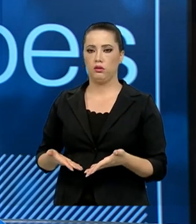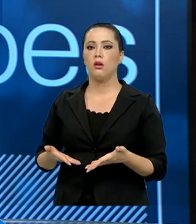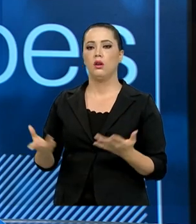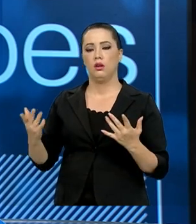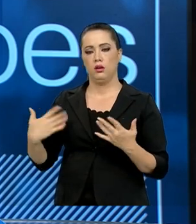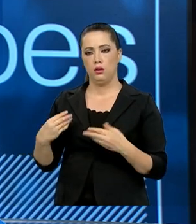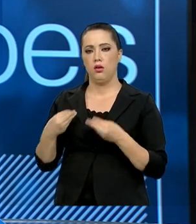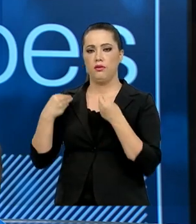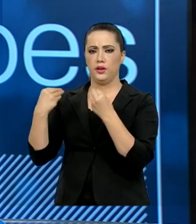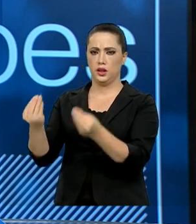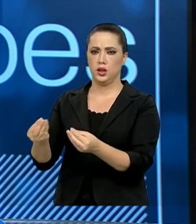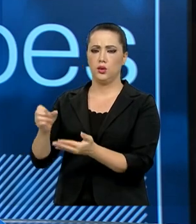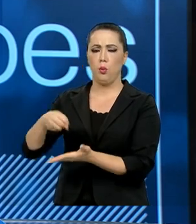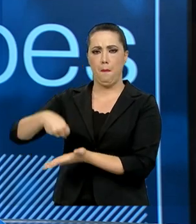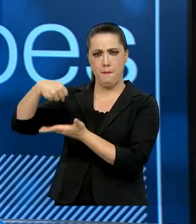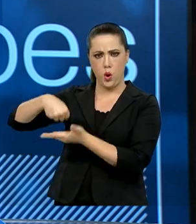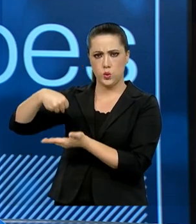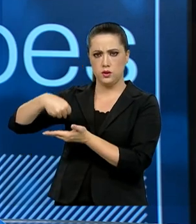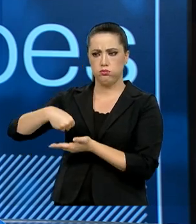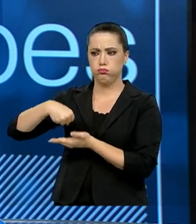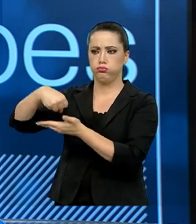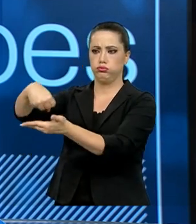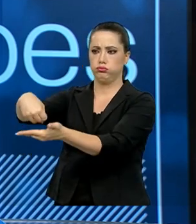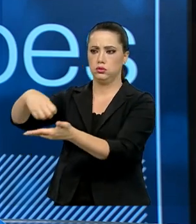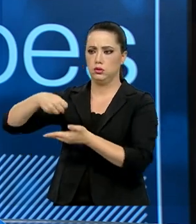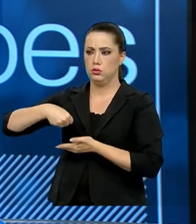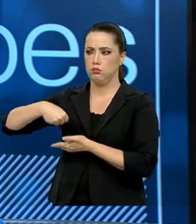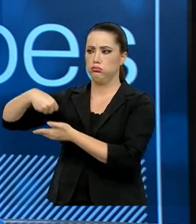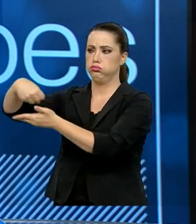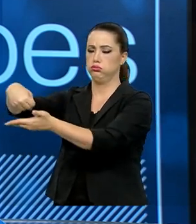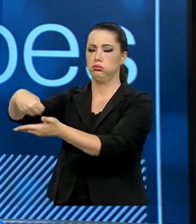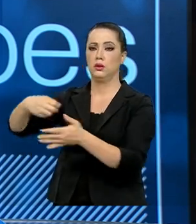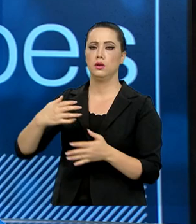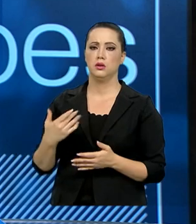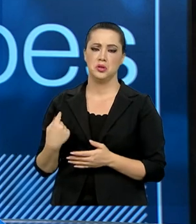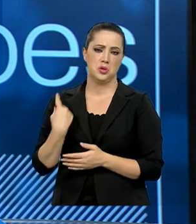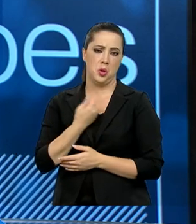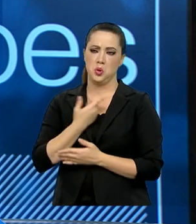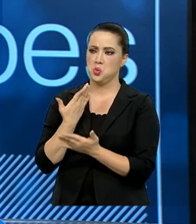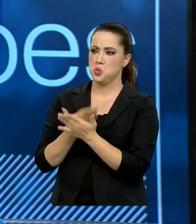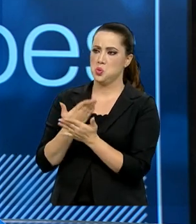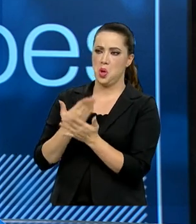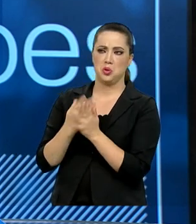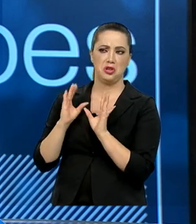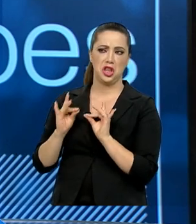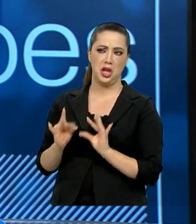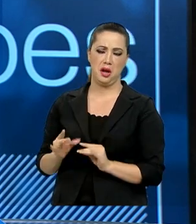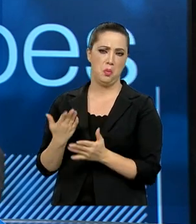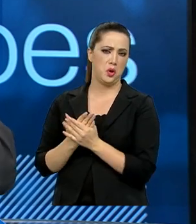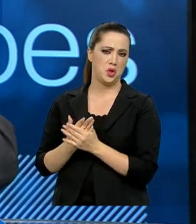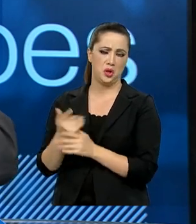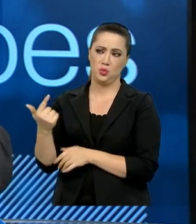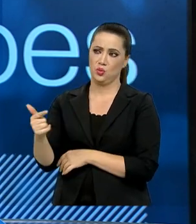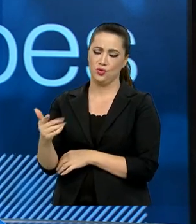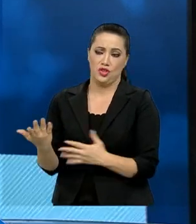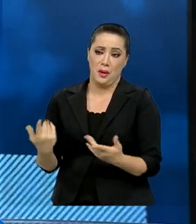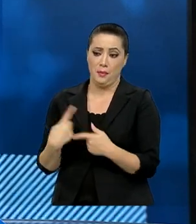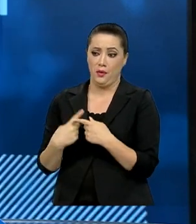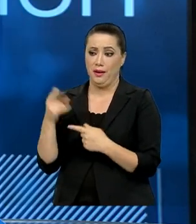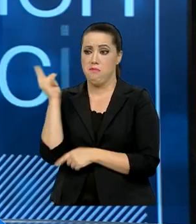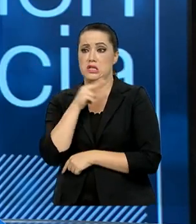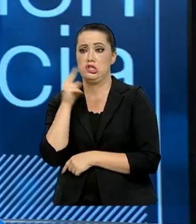concessão de bolsas para pesquisa, sem nós analisarmos com detalhes o projeto, porque era uma questão